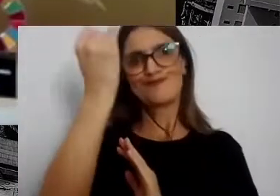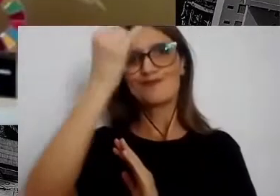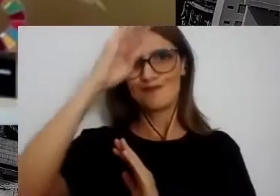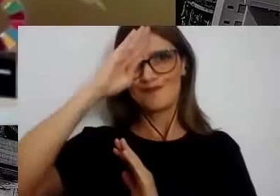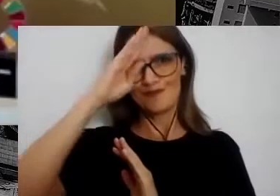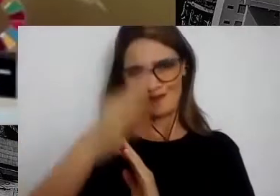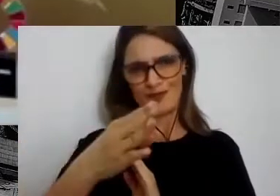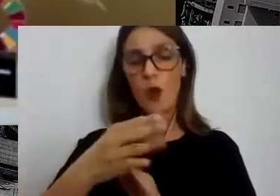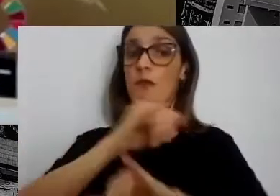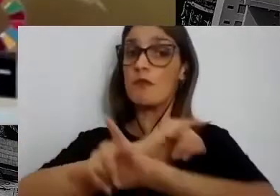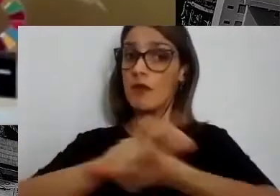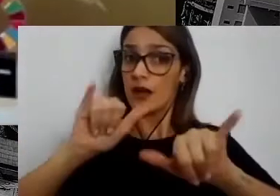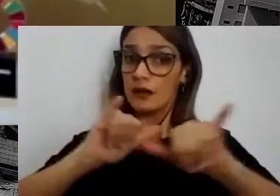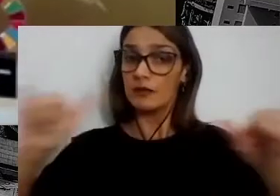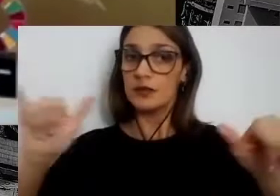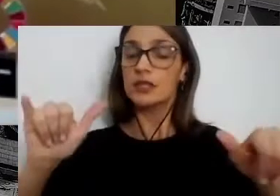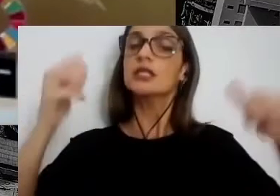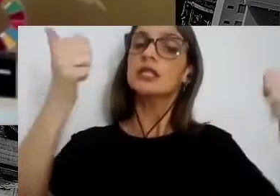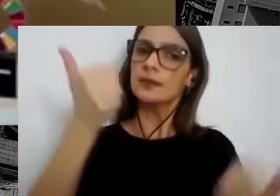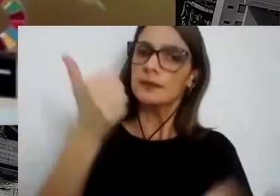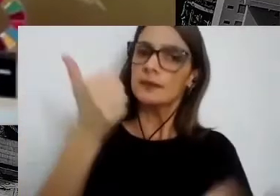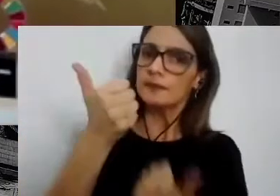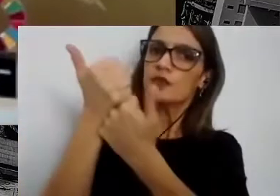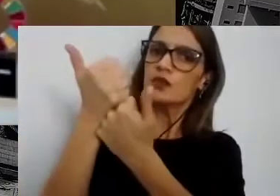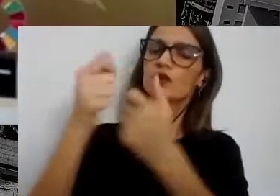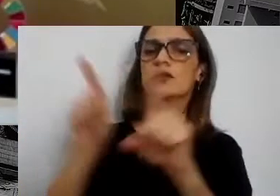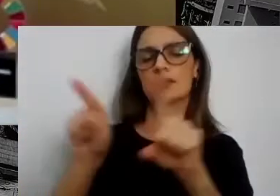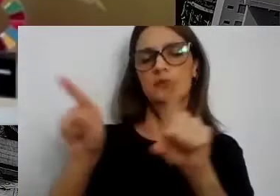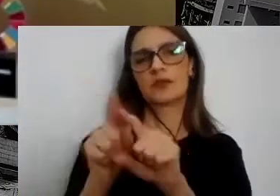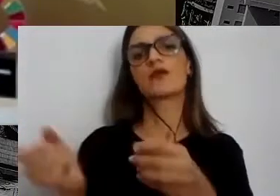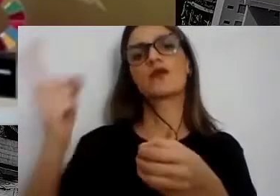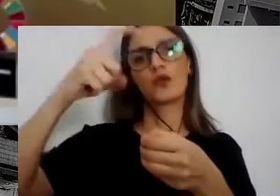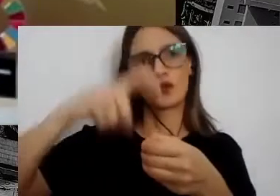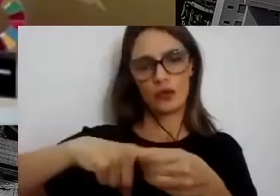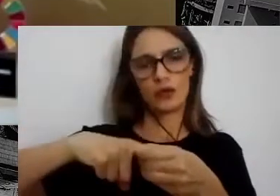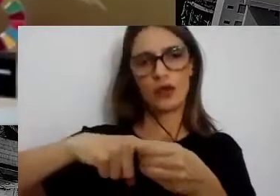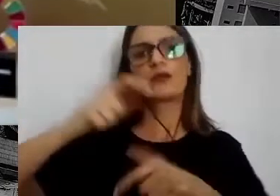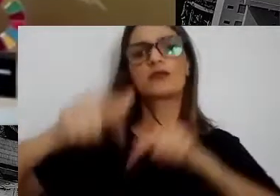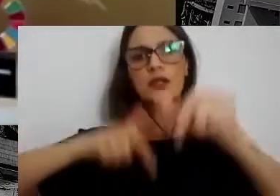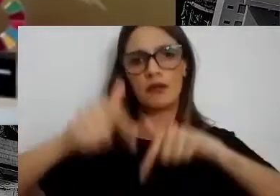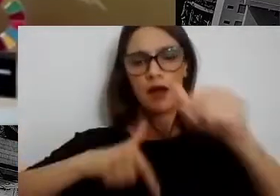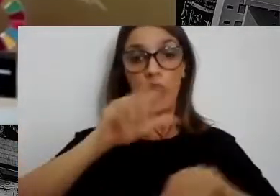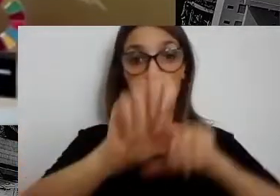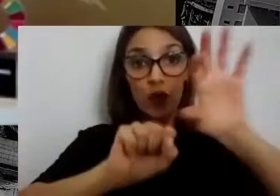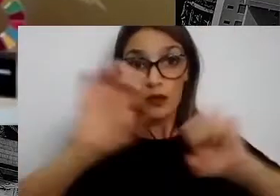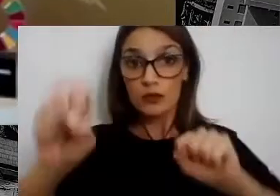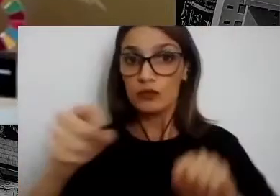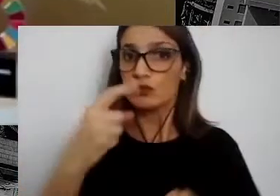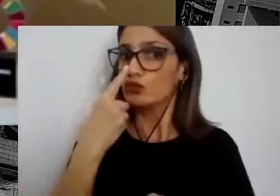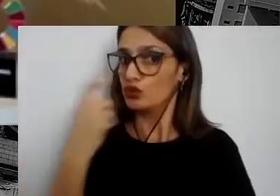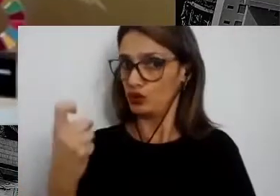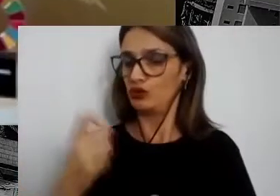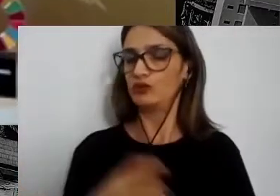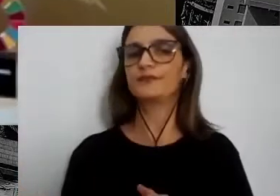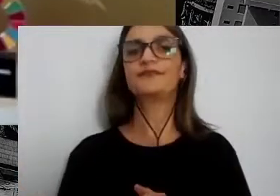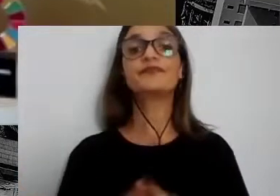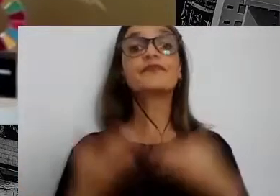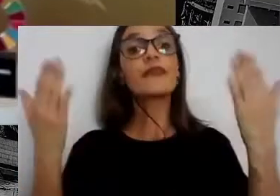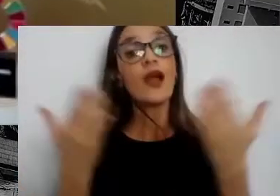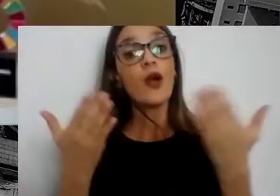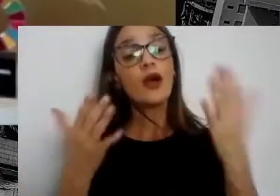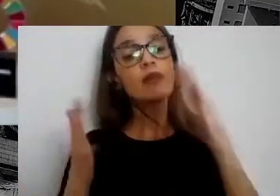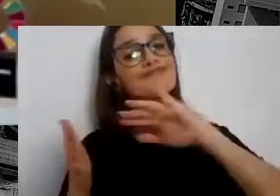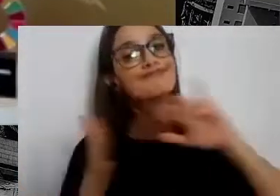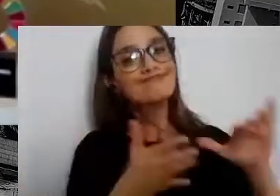dessa campanha e para o apoio na volta da atividade dos catadores. Bom, pessoal, agora que eu já dei esses recados importantes, chegou a hora,